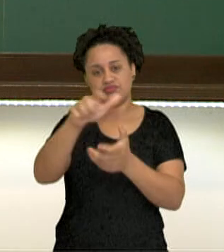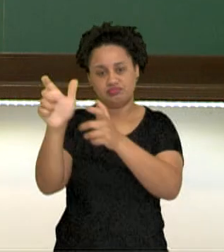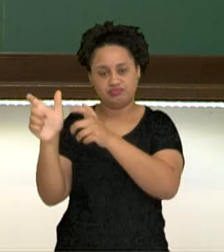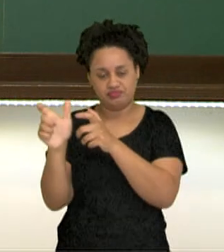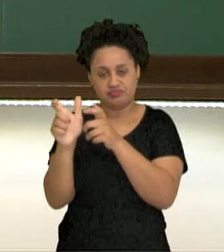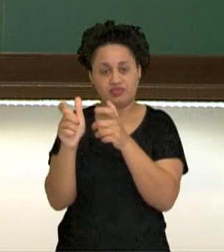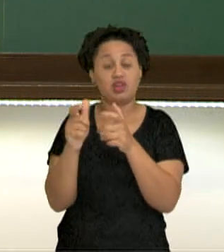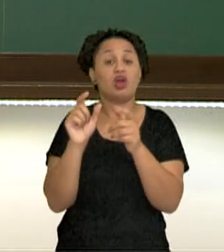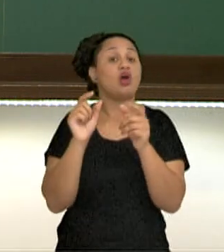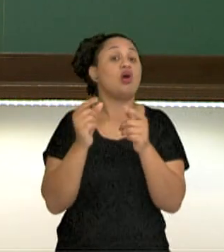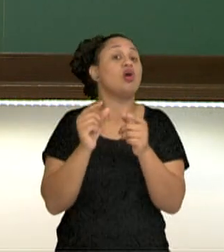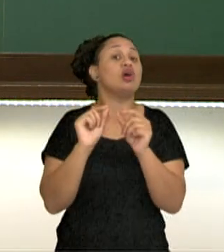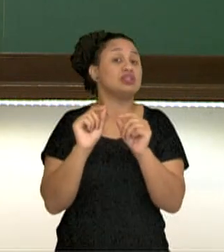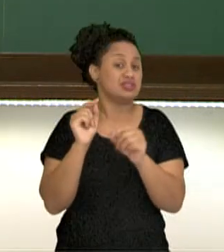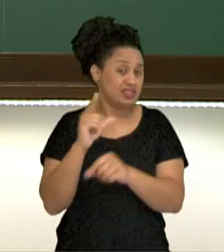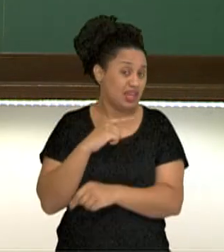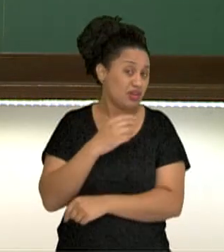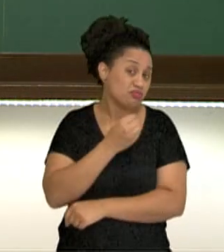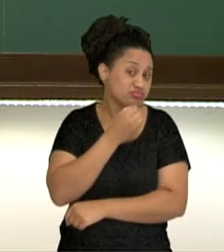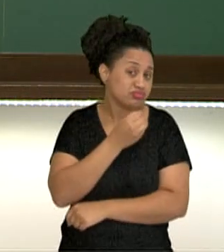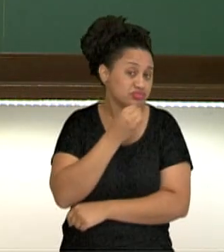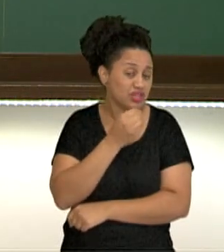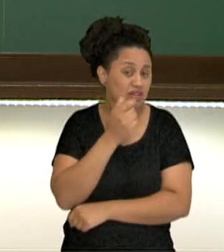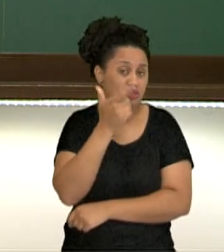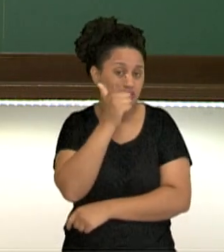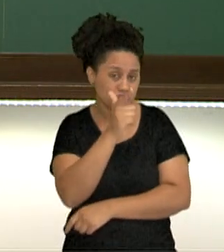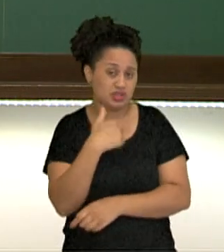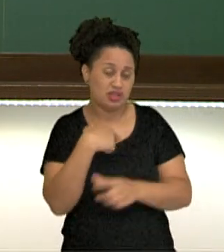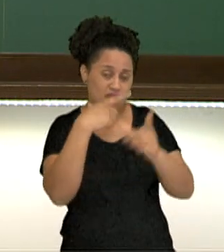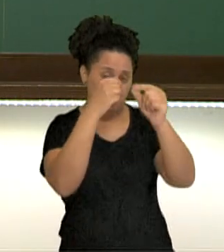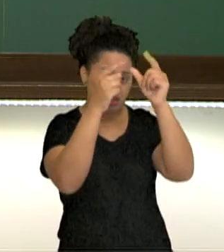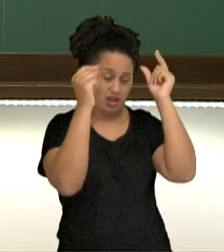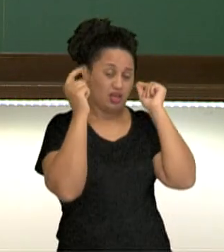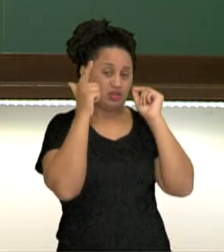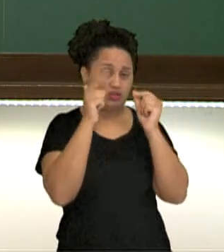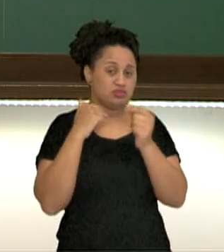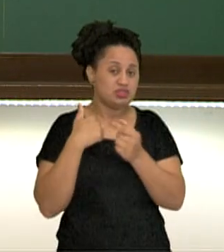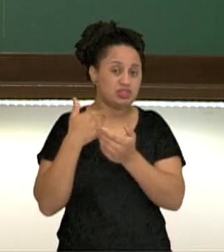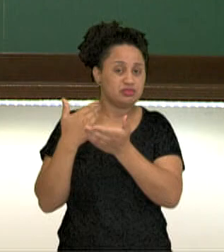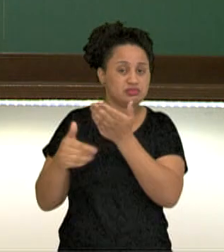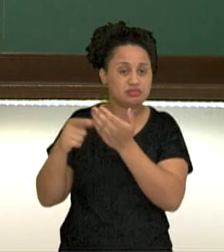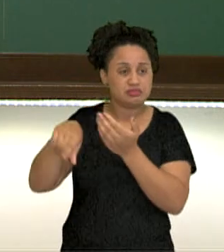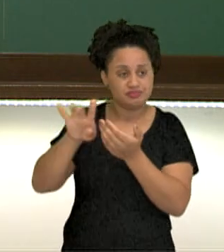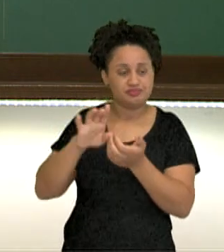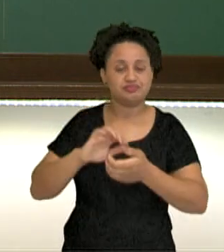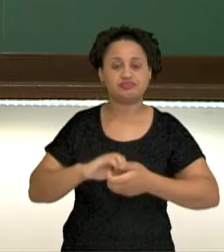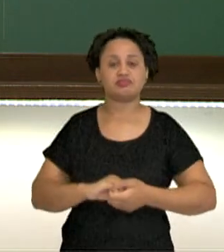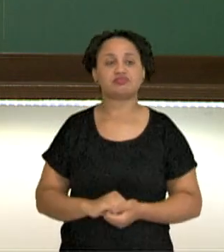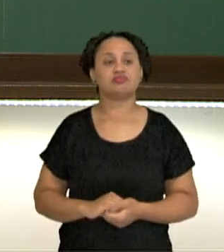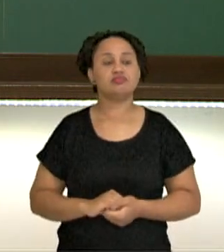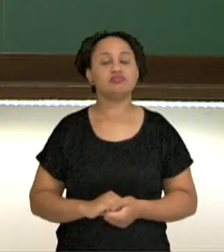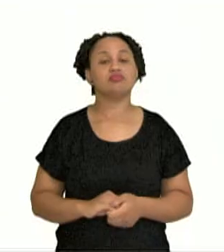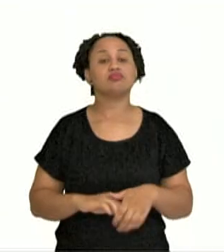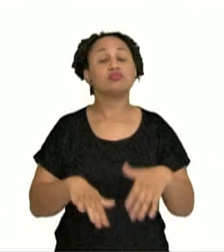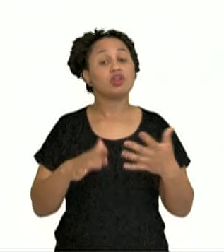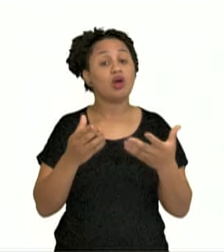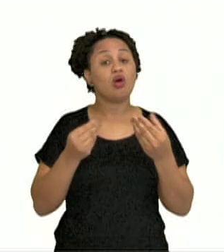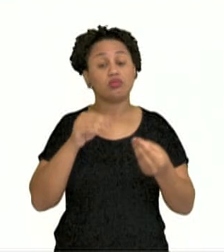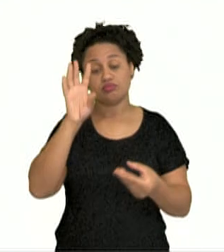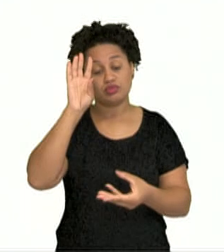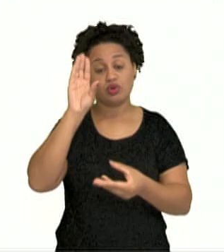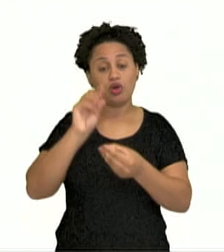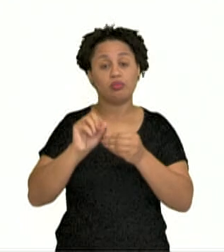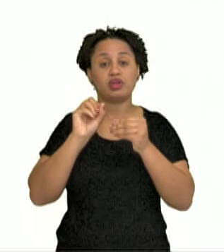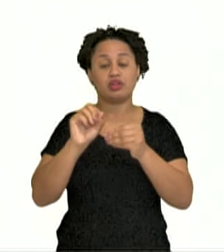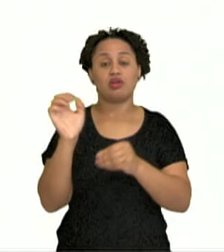são as chances dessas pequenas cidades-estados conseguirem derrotar tudo isso aqui? Como entender a riqueza